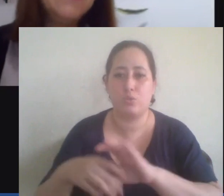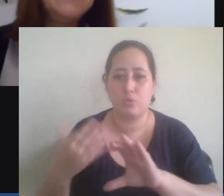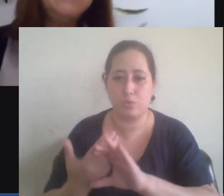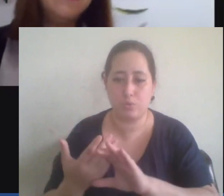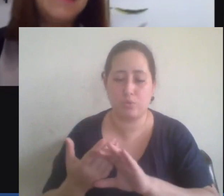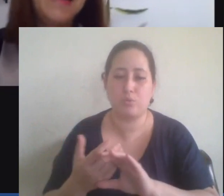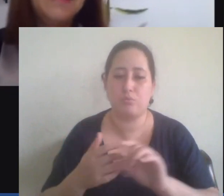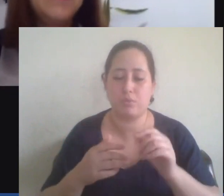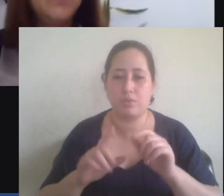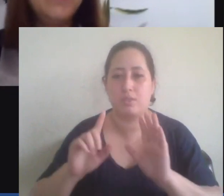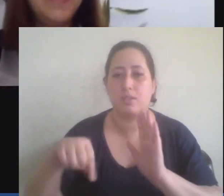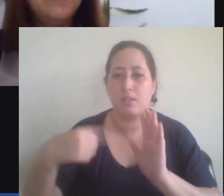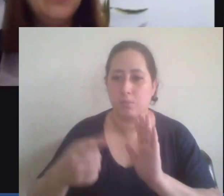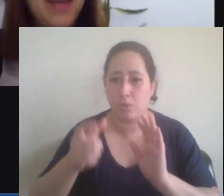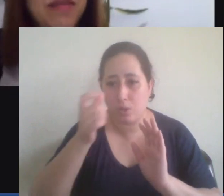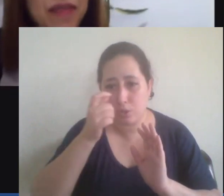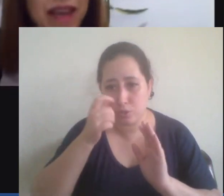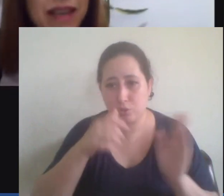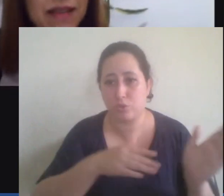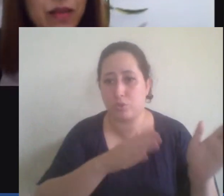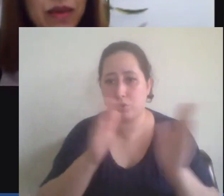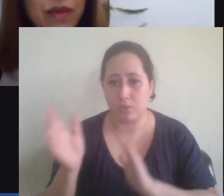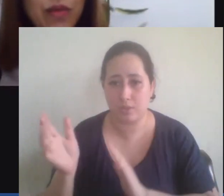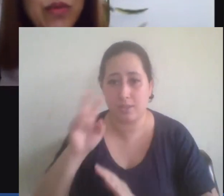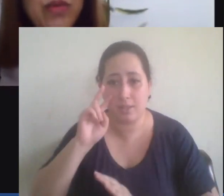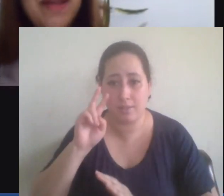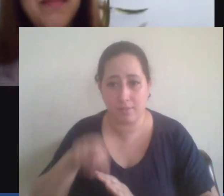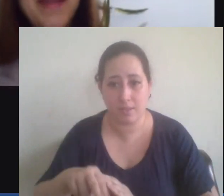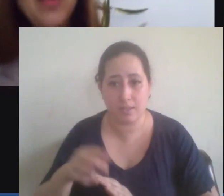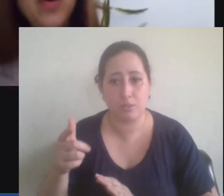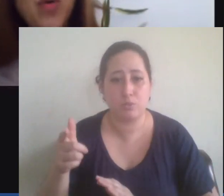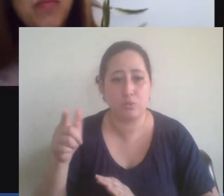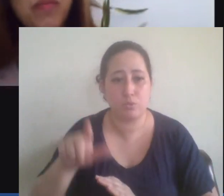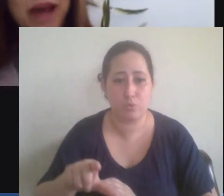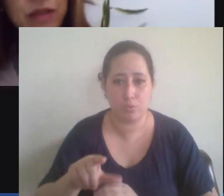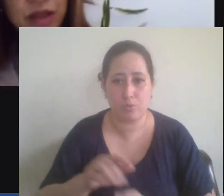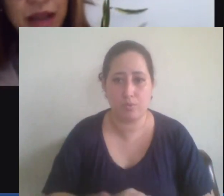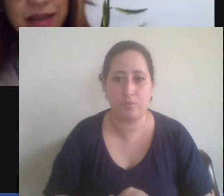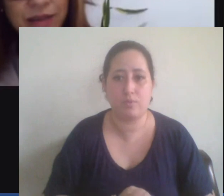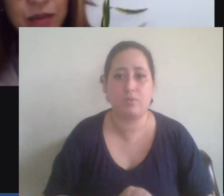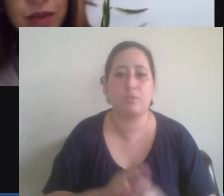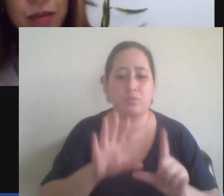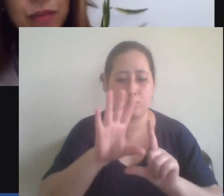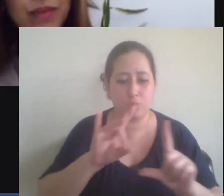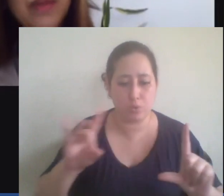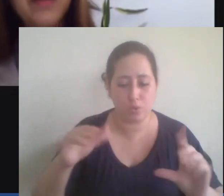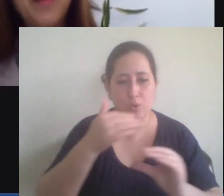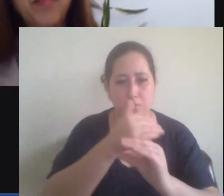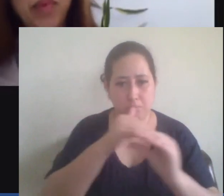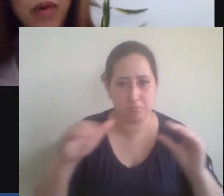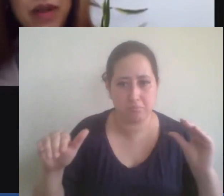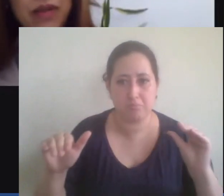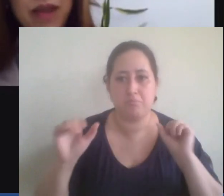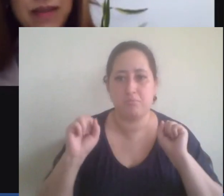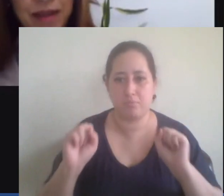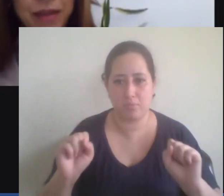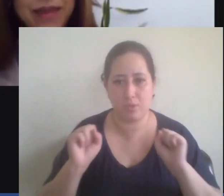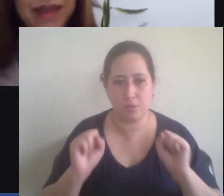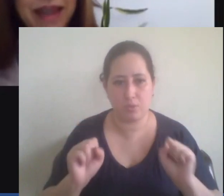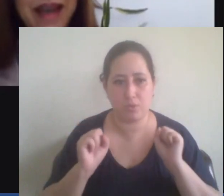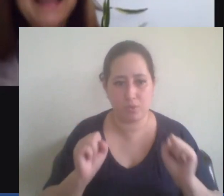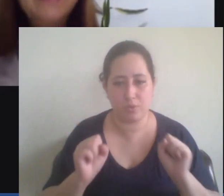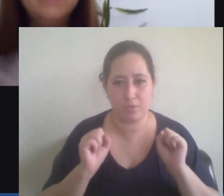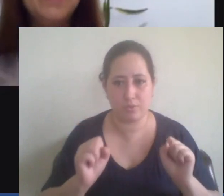aqueles e aquelas que gostarem de rever esse conteúdo e também de compartilhar esse conteúdo pode